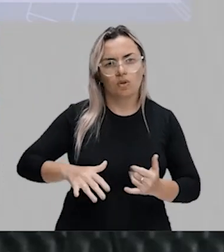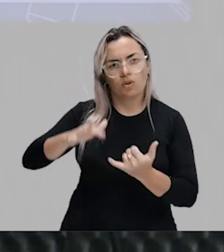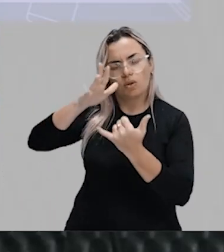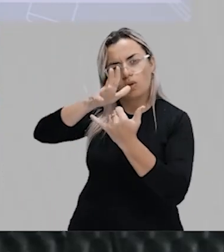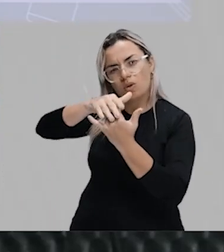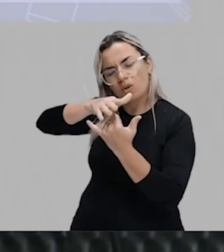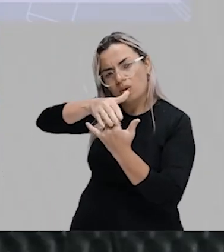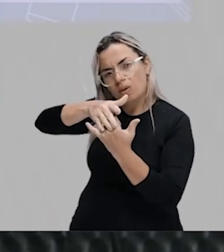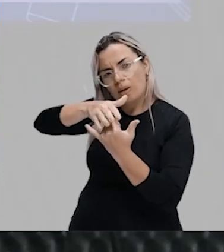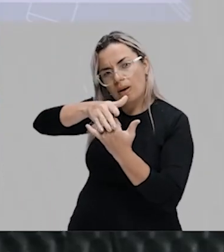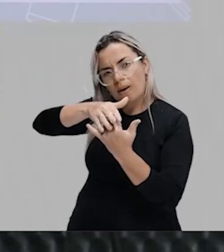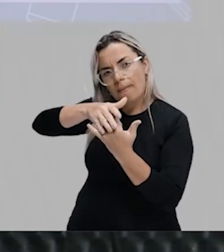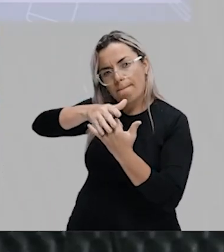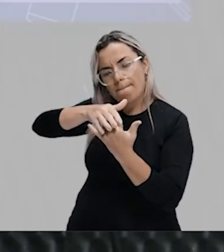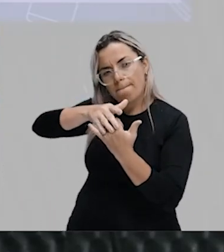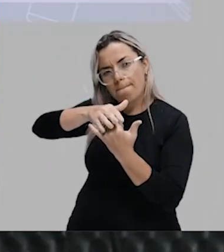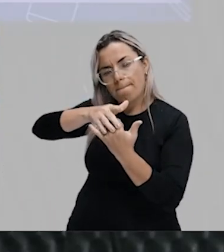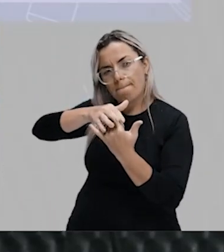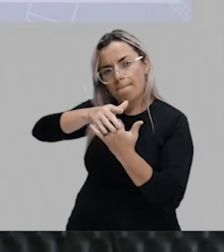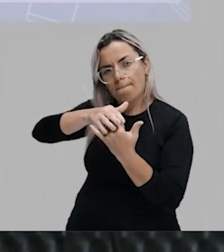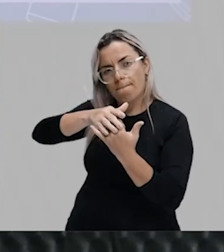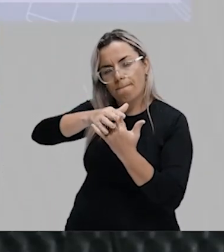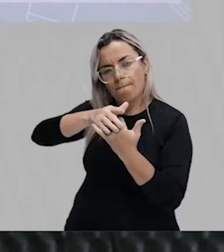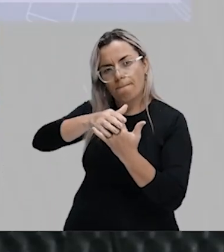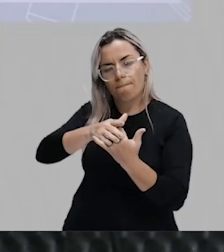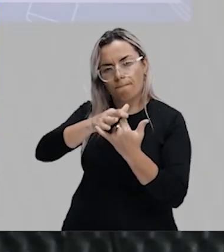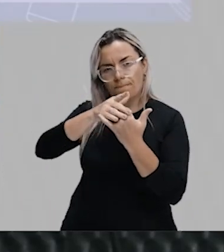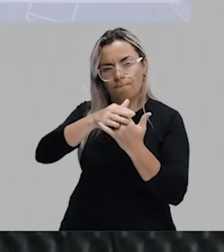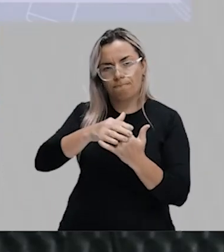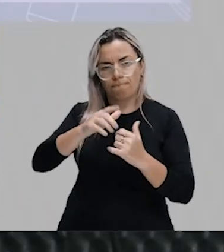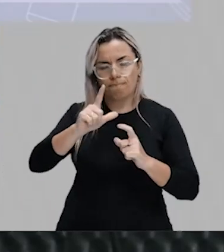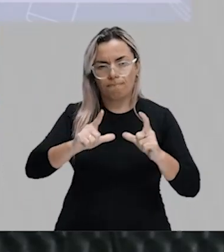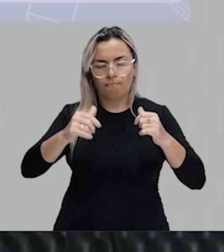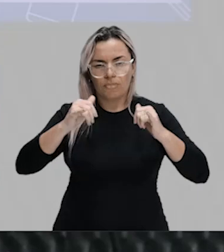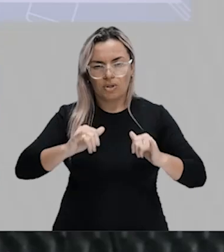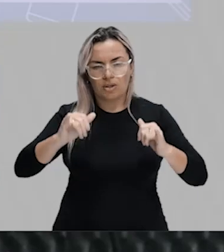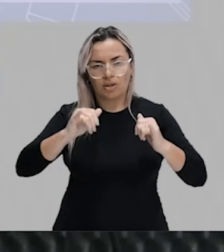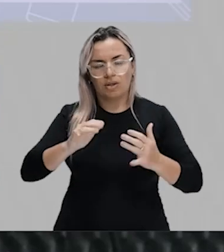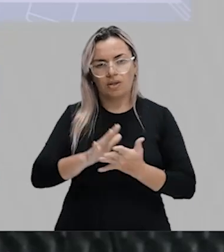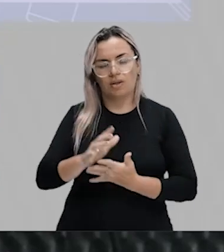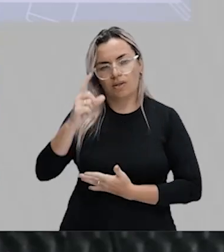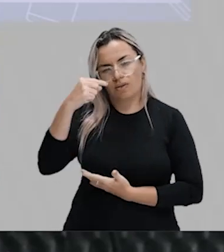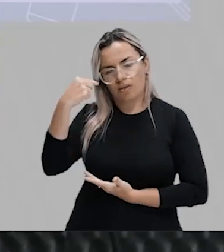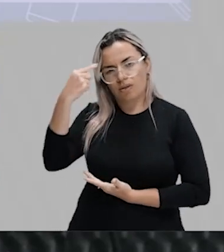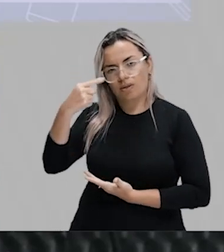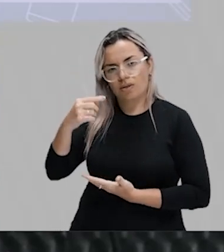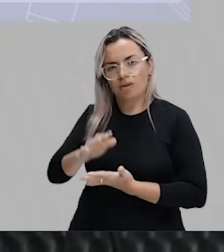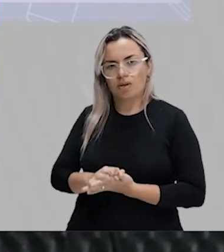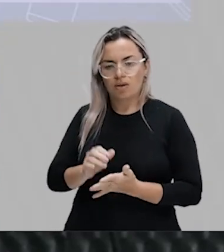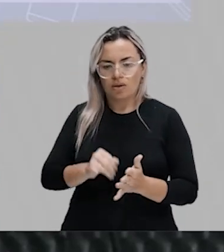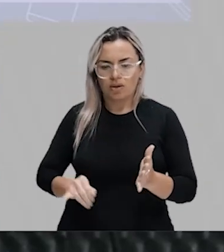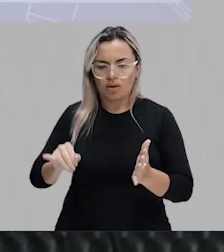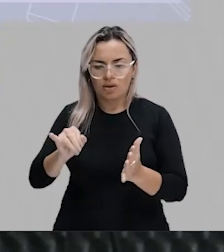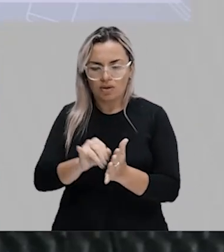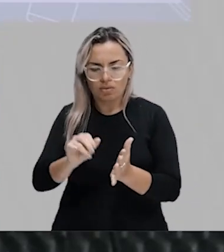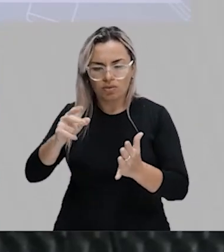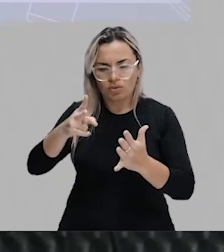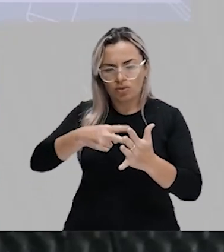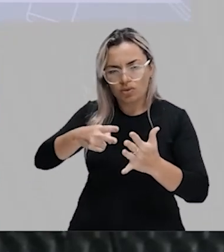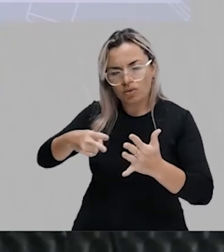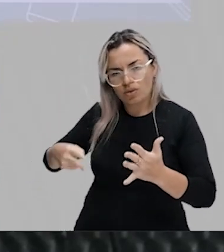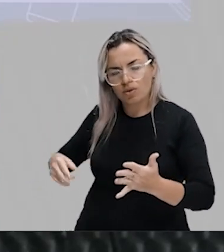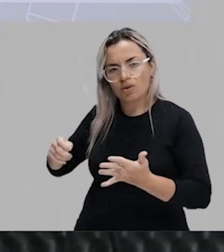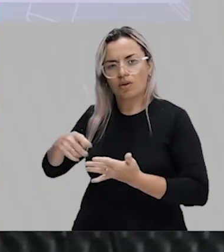assistam. O noticiário espanhol. Para vocês identificarem. Façam essa contextualização.